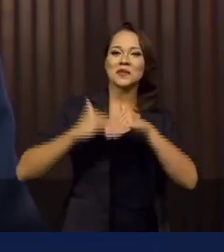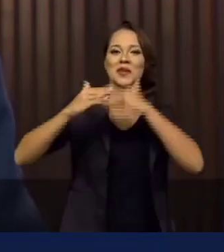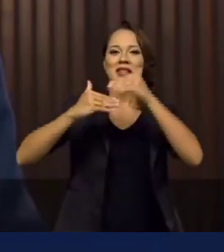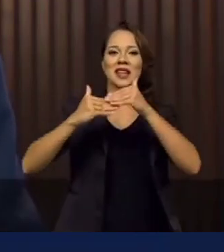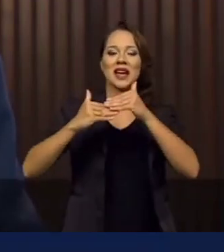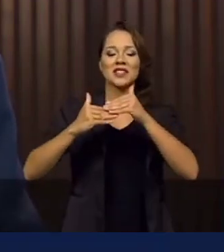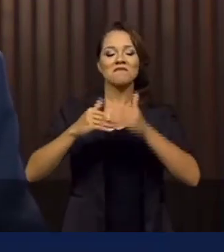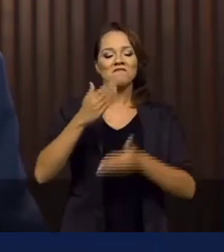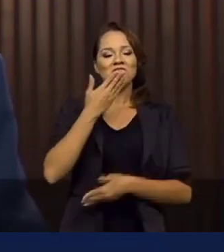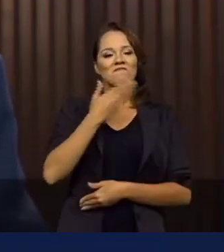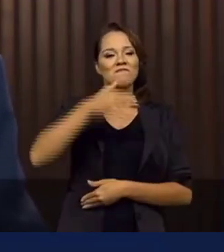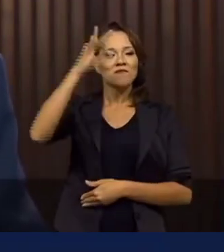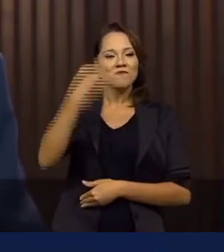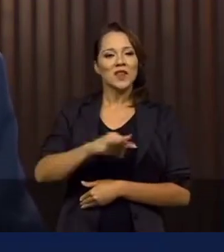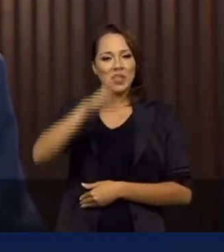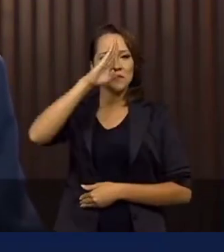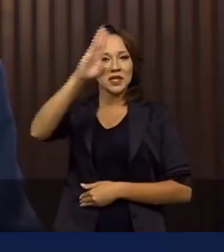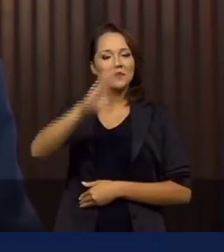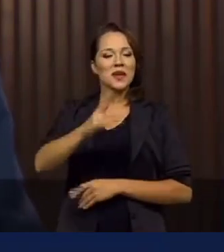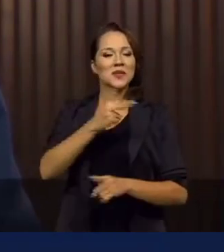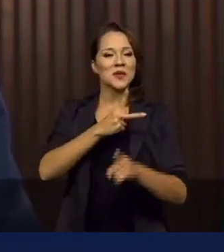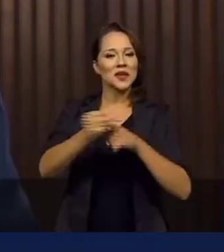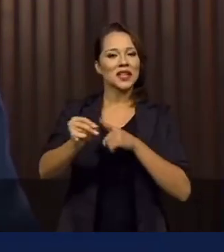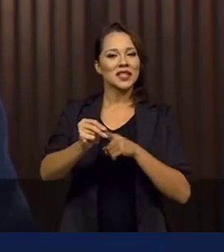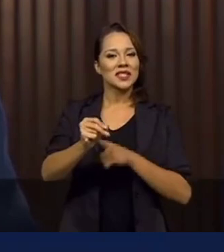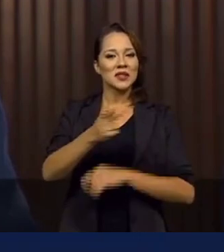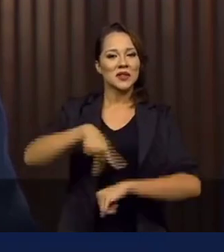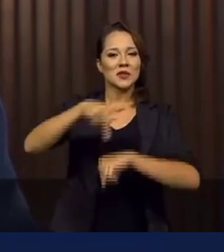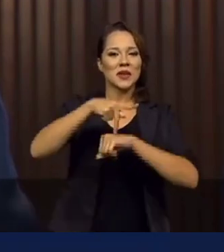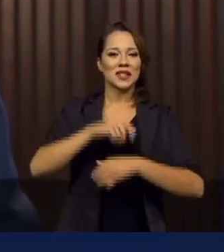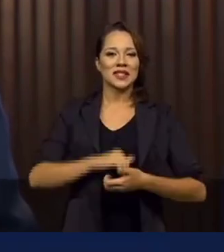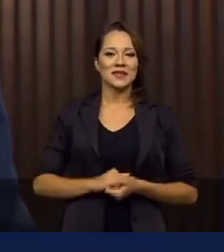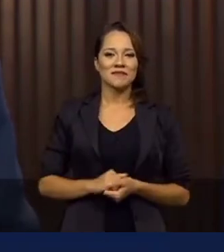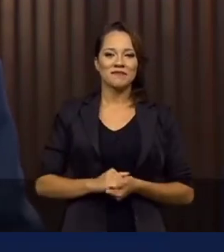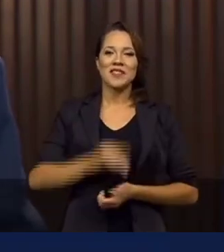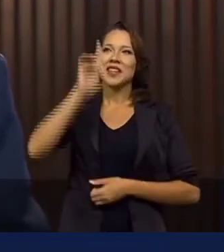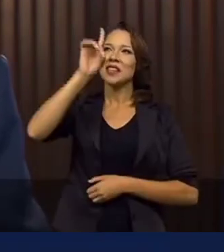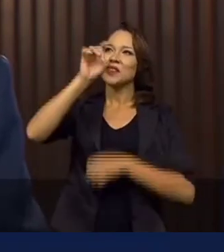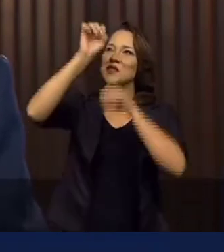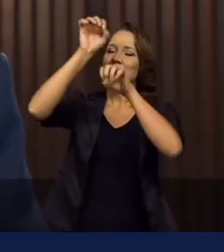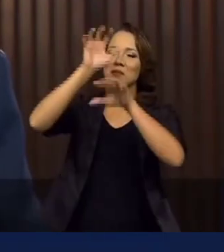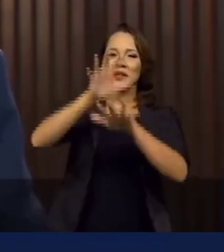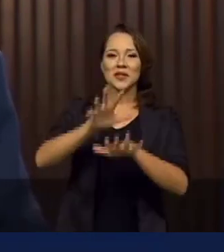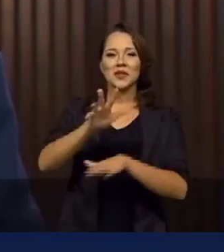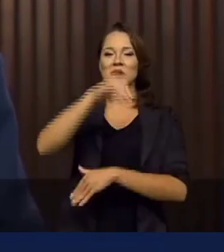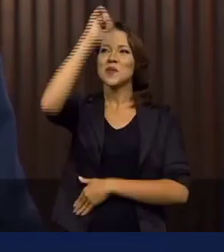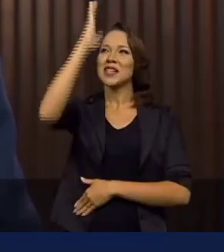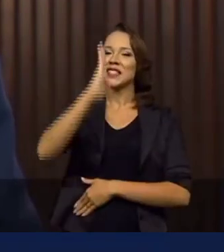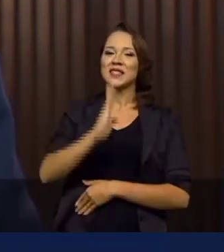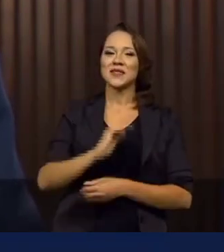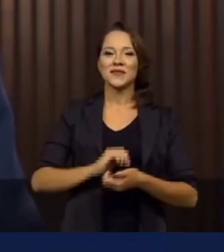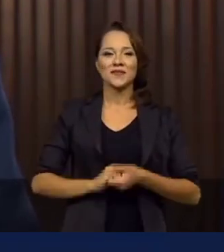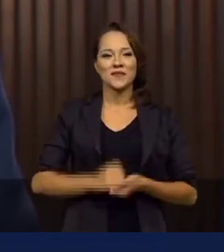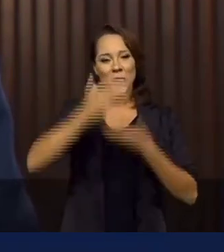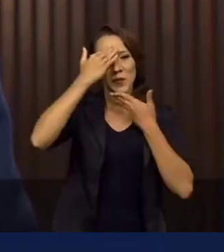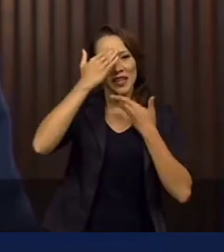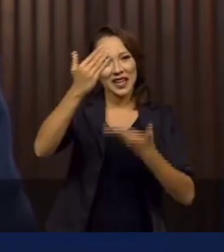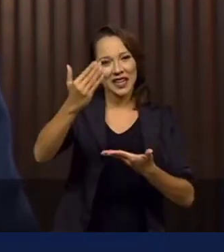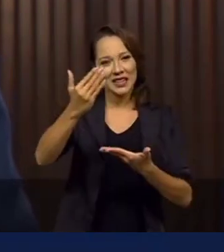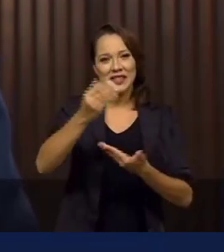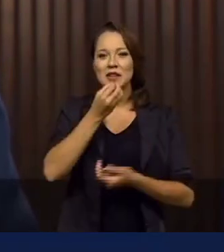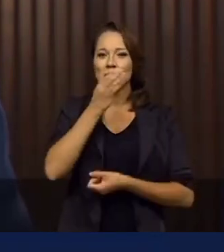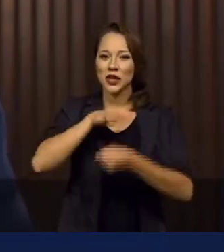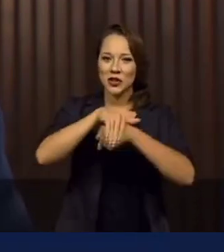e reafirmando as principais conquistas de nossa pátria. Que Deus continue abençoando o nosso Brasil. Muito